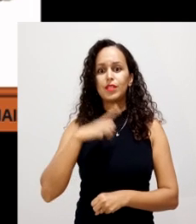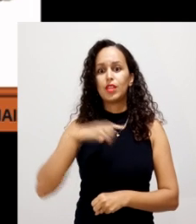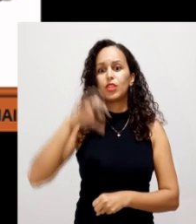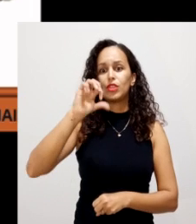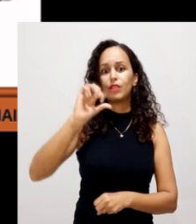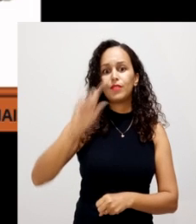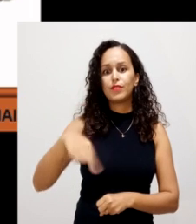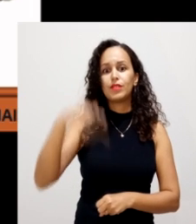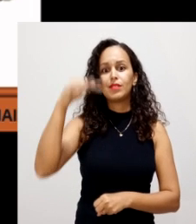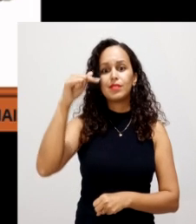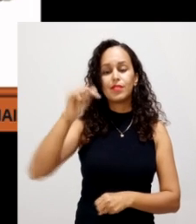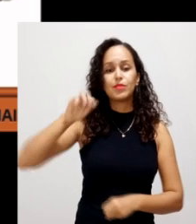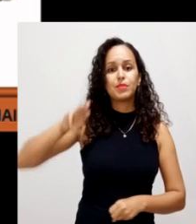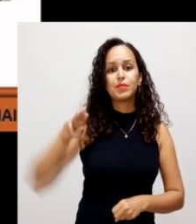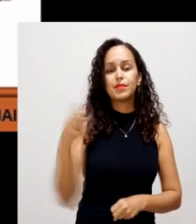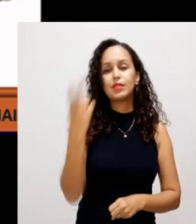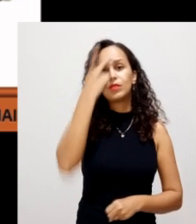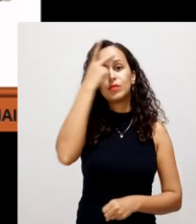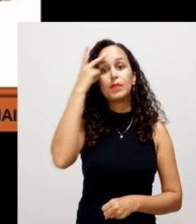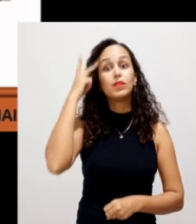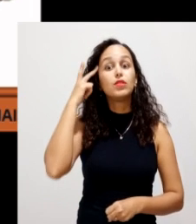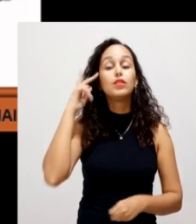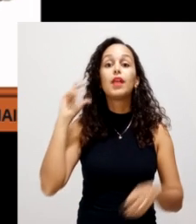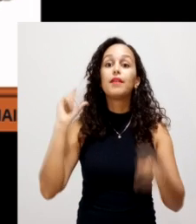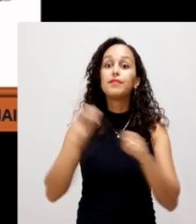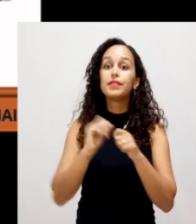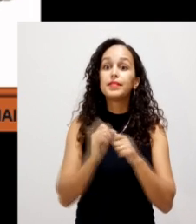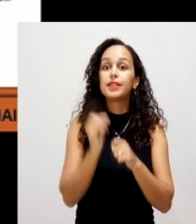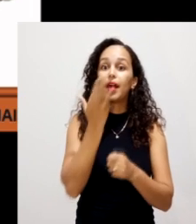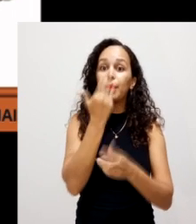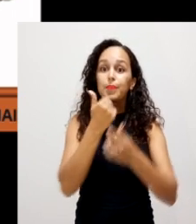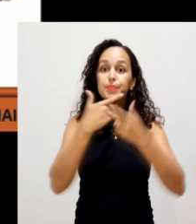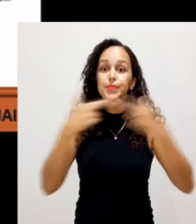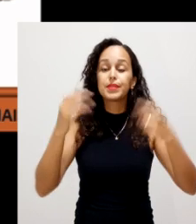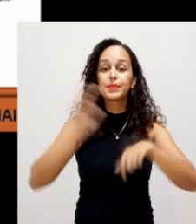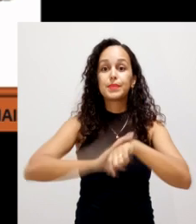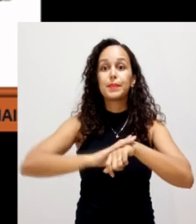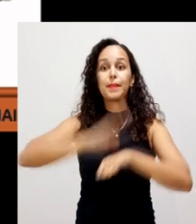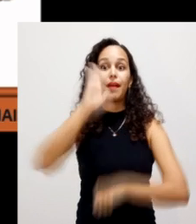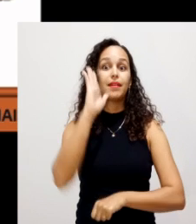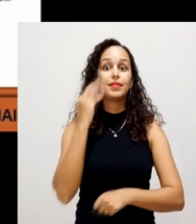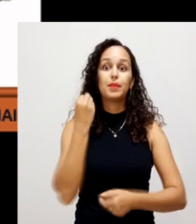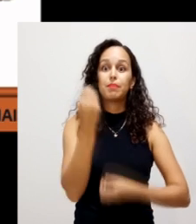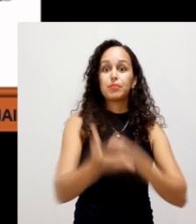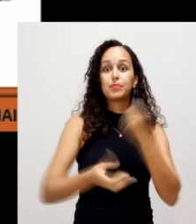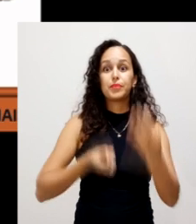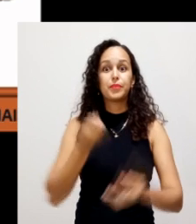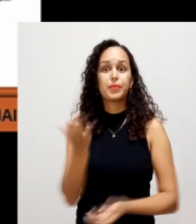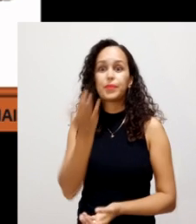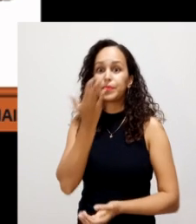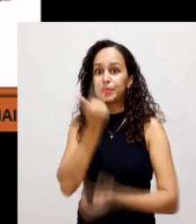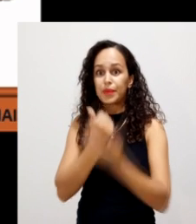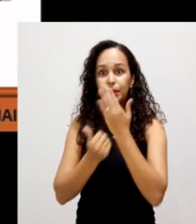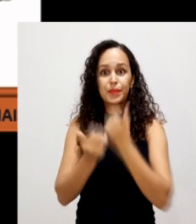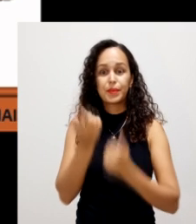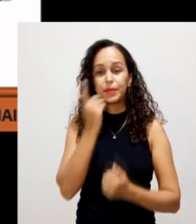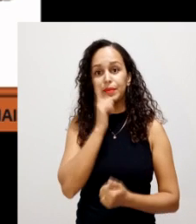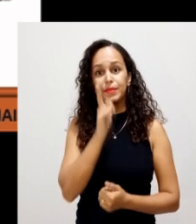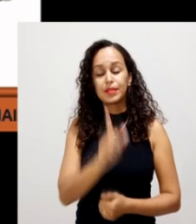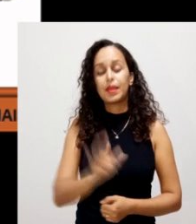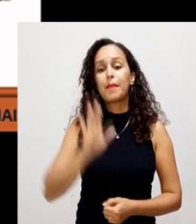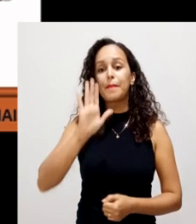precisando produzir muito mais alimentos para alimentar essas pessoas. No entanto,